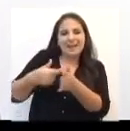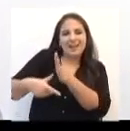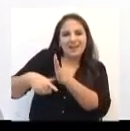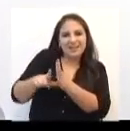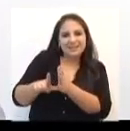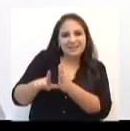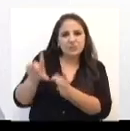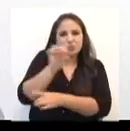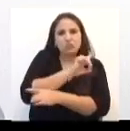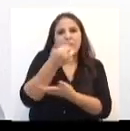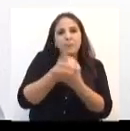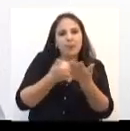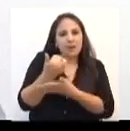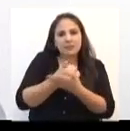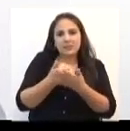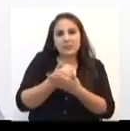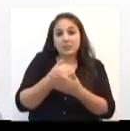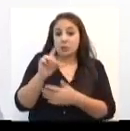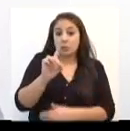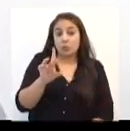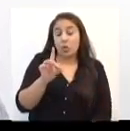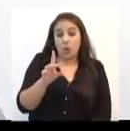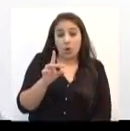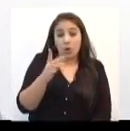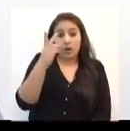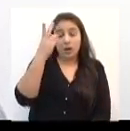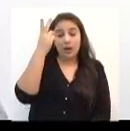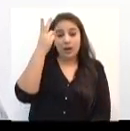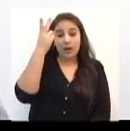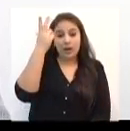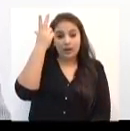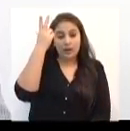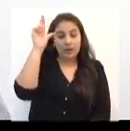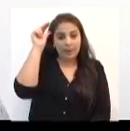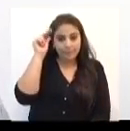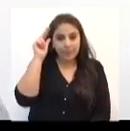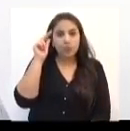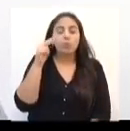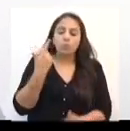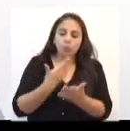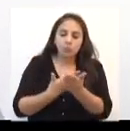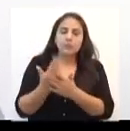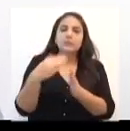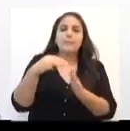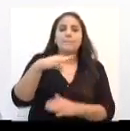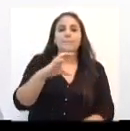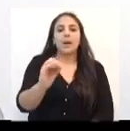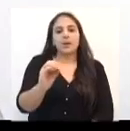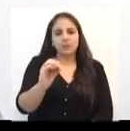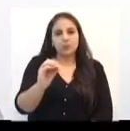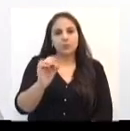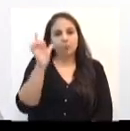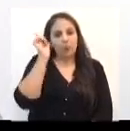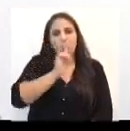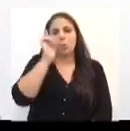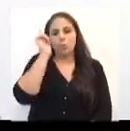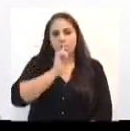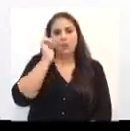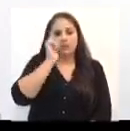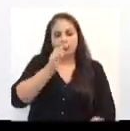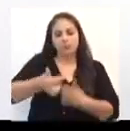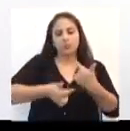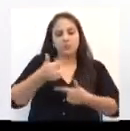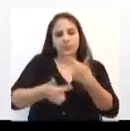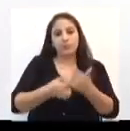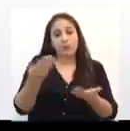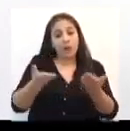30 dias. Ou seja, ela não será mais em abril, ela passará a ser sempre em março. Isso dá um ganho para os trabalhadores agora e ainda